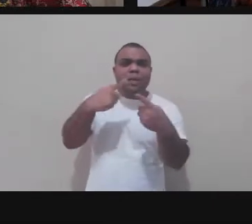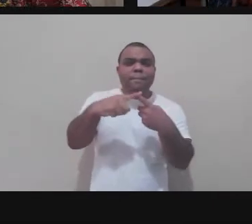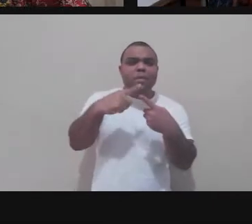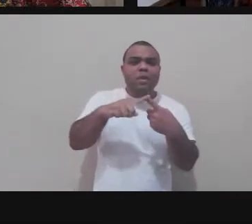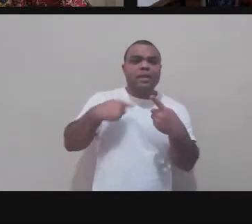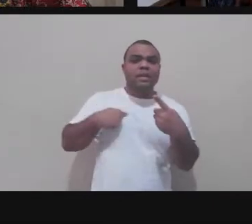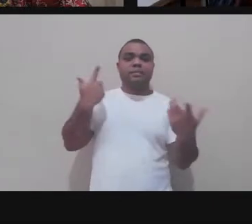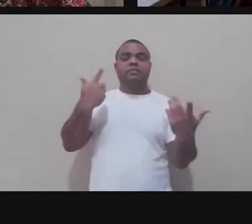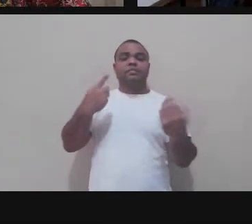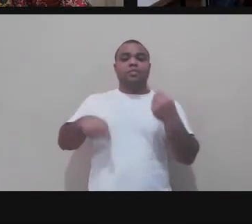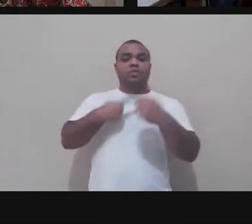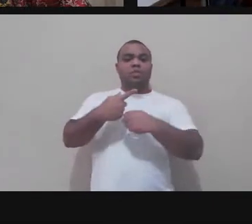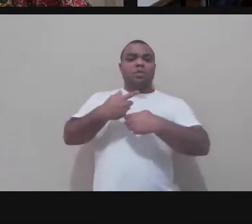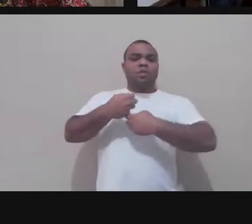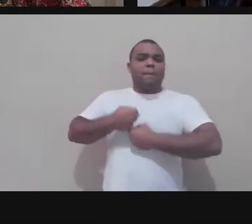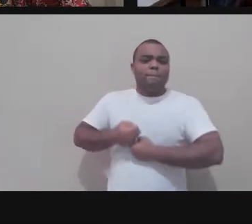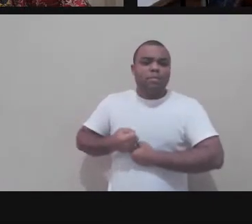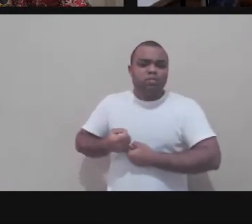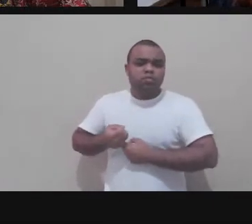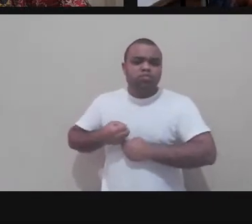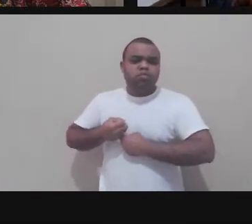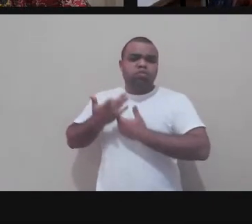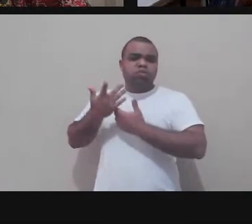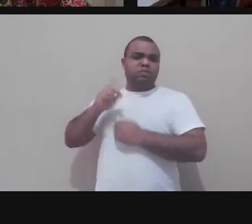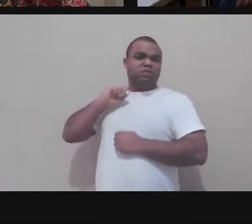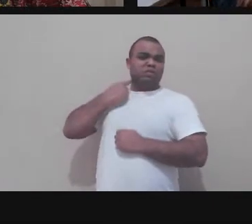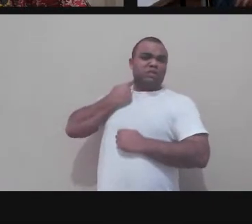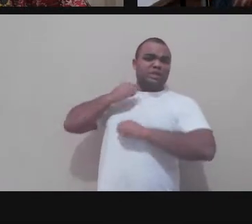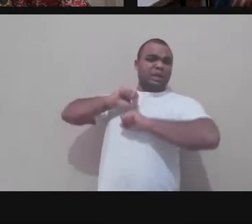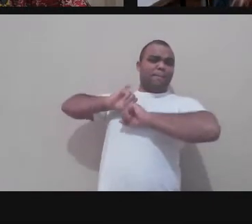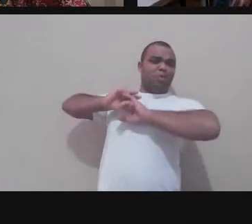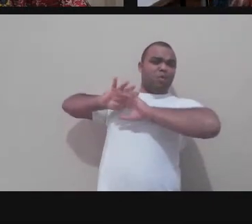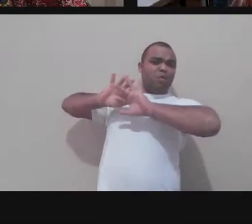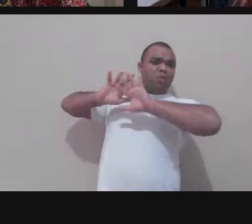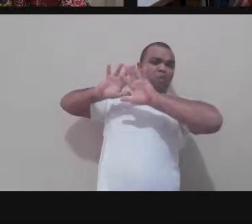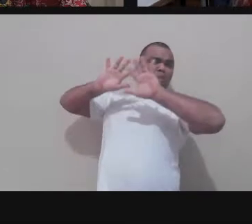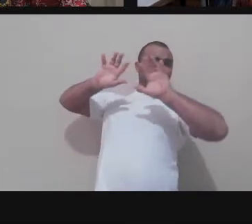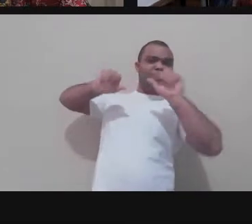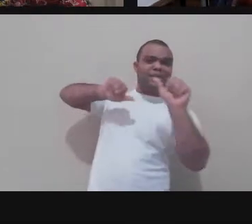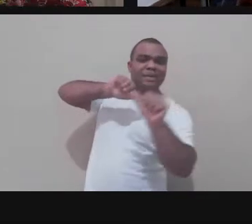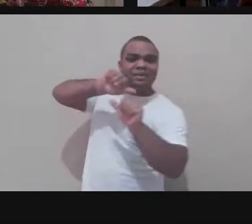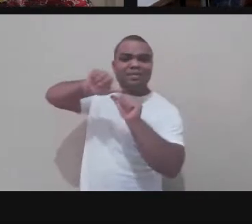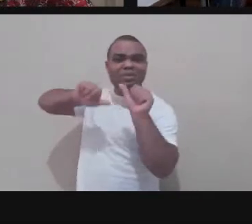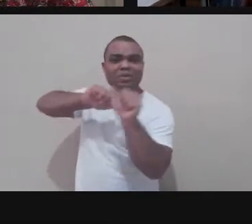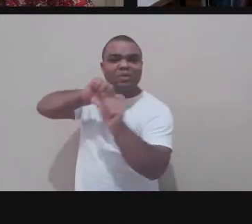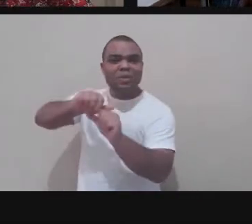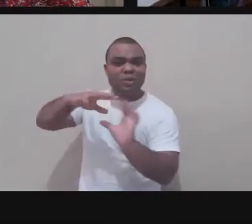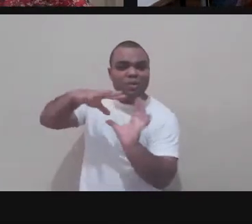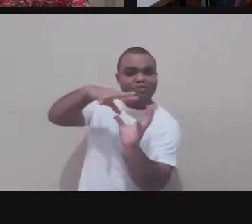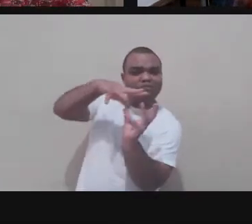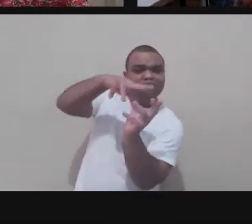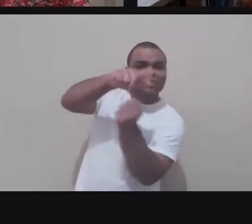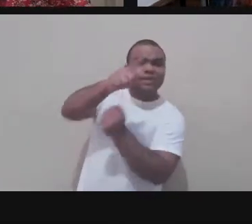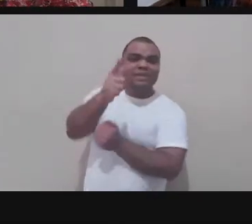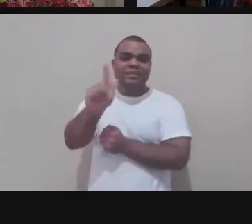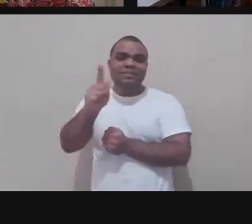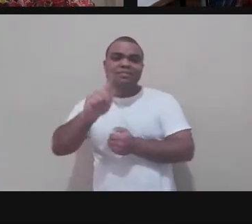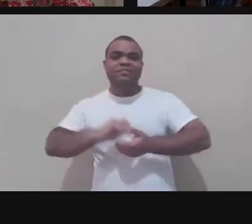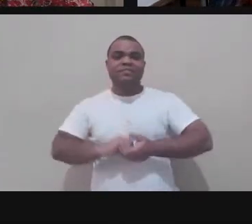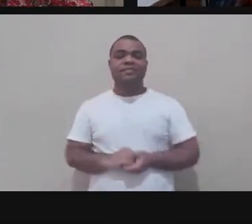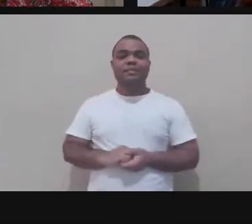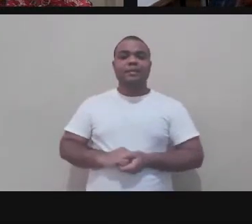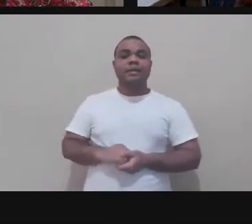e aí então ele trouxe essa perspectiva muito nova, e esse discurso a respeito da sustentabilidade, ele é muito forte na Escandinávia,